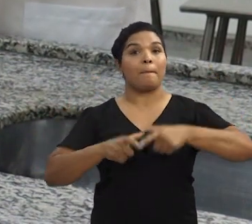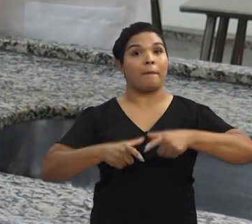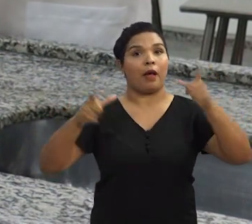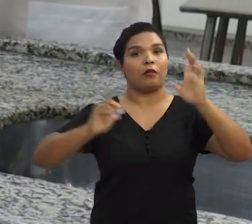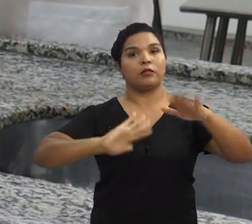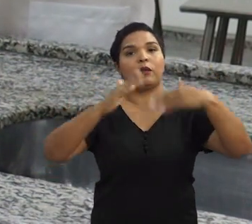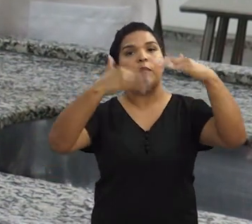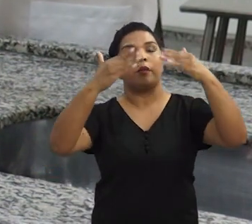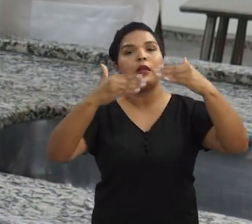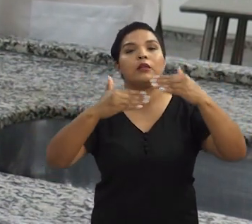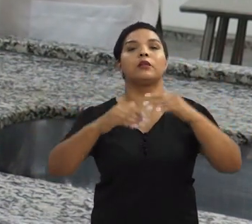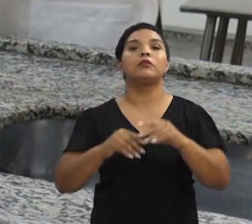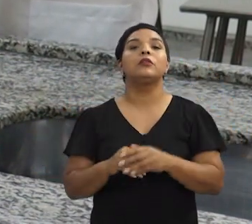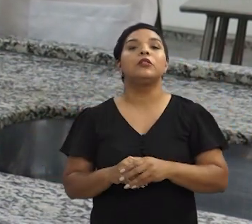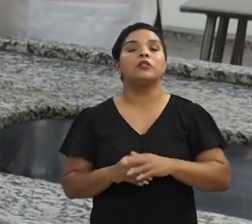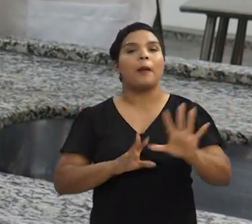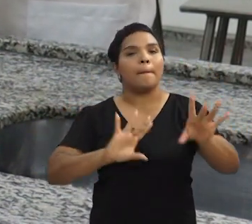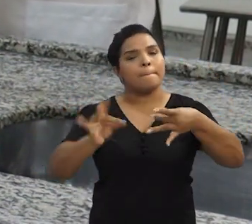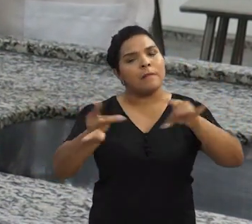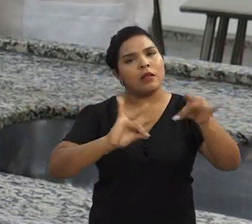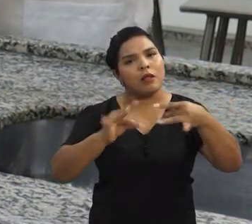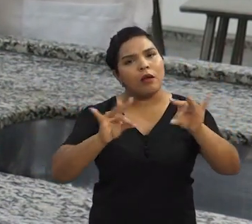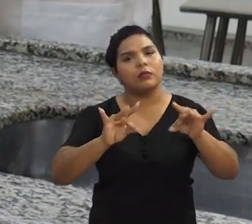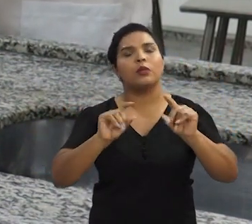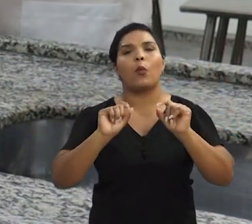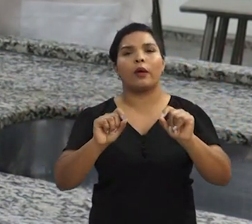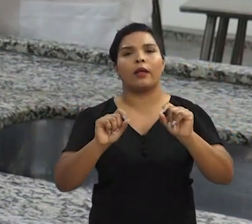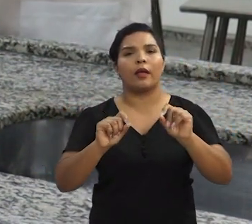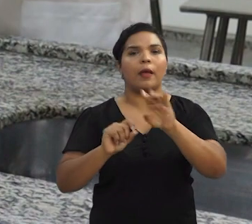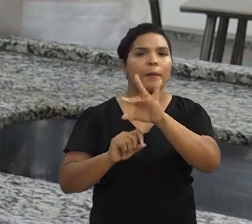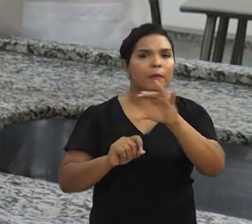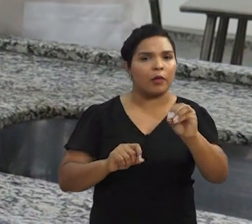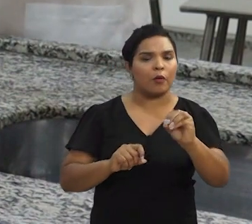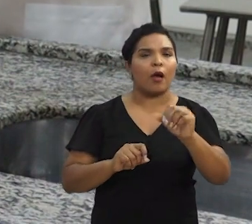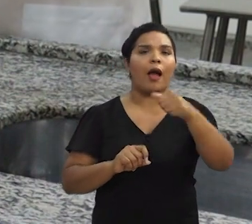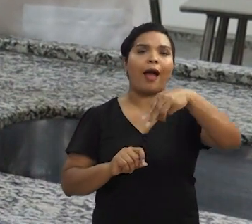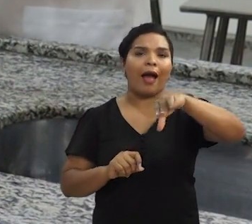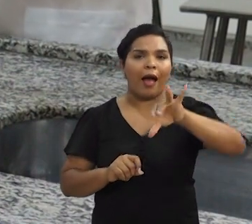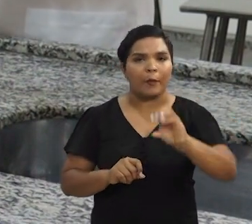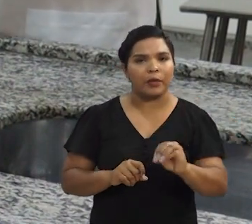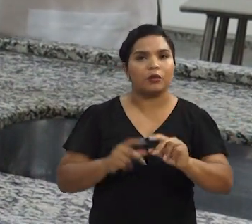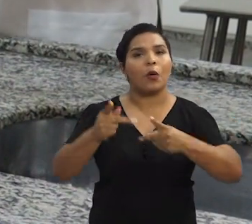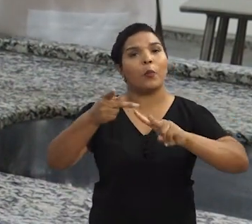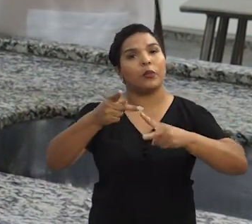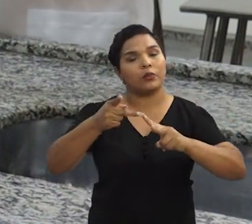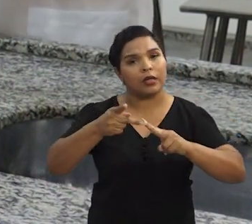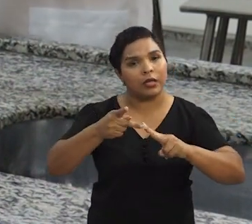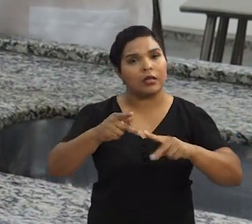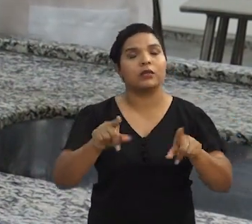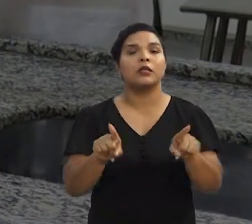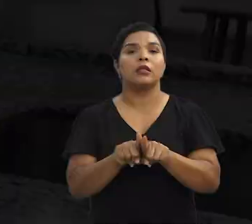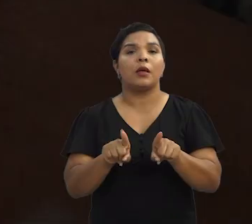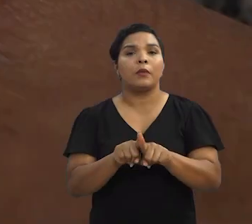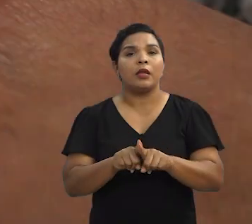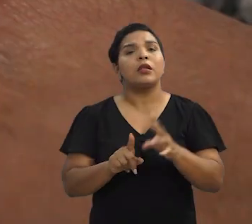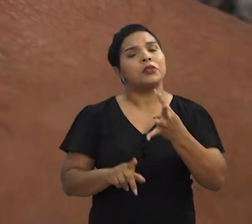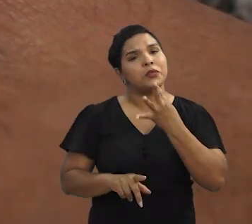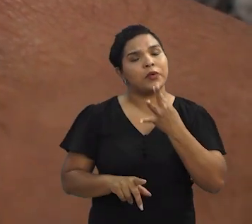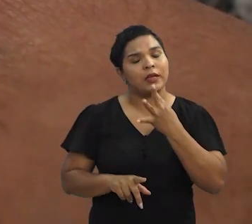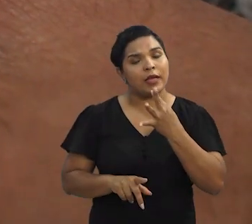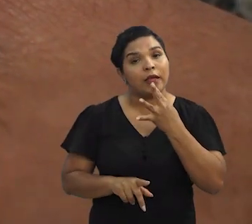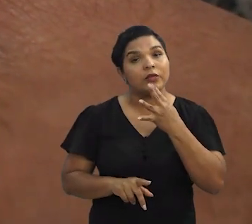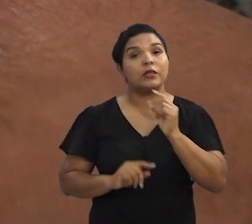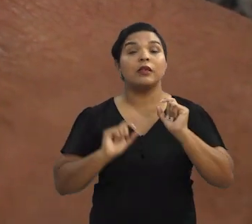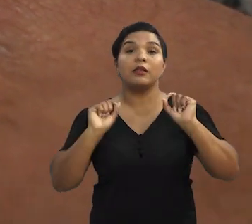Esse projeto macro é o desenvolvimento de filmes biodegradáveis, a partir de amido, a partir de proteína, os polissacarídeos que a gente